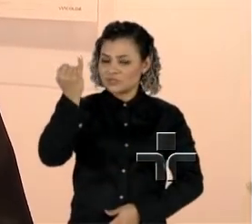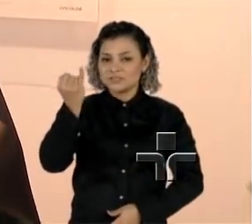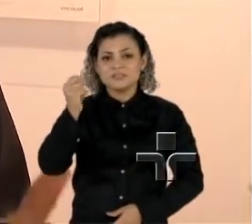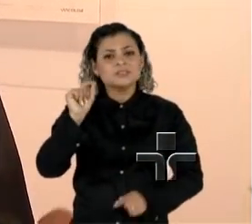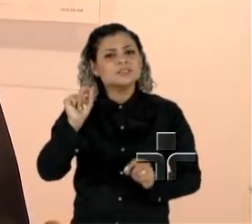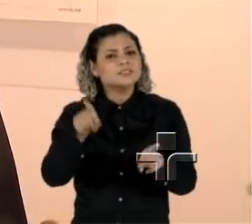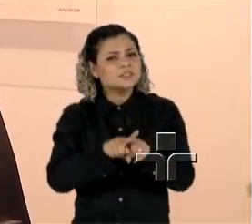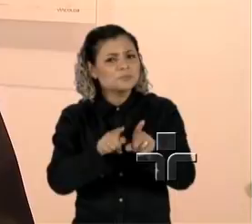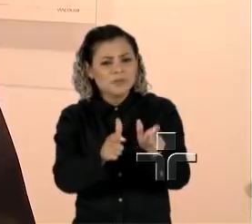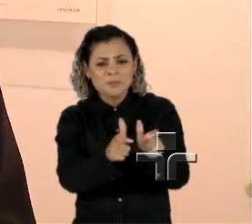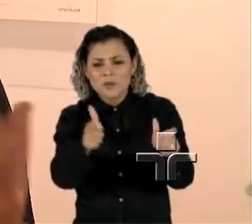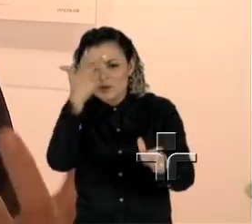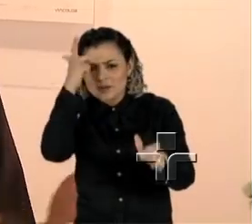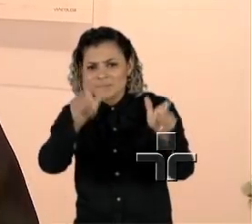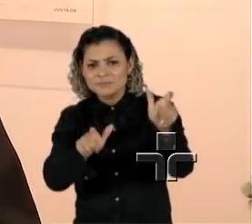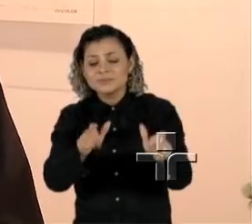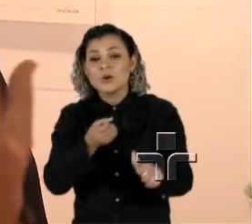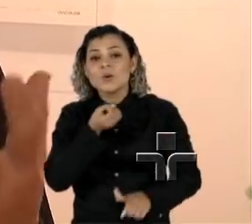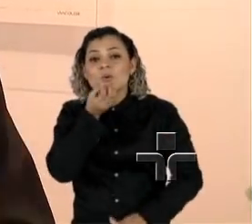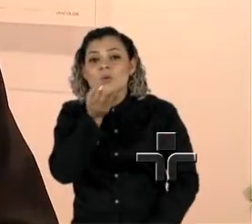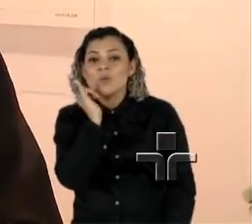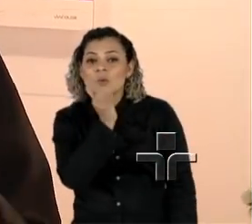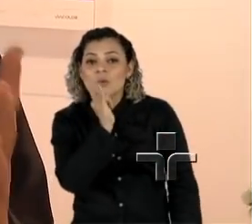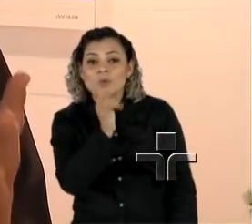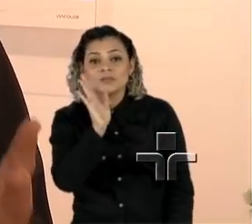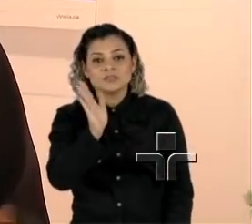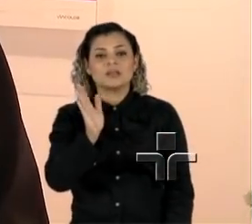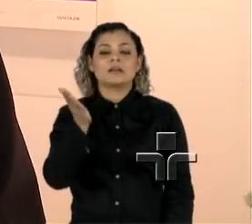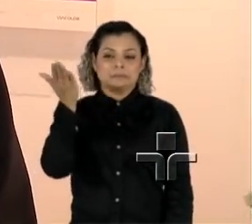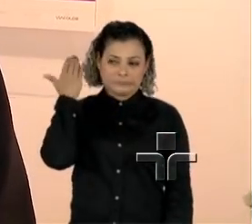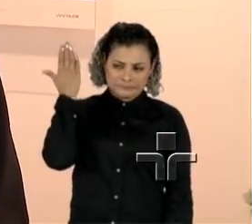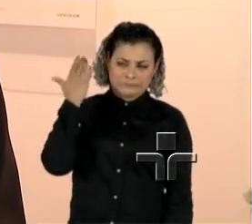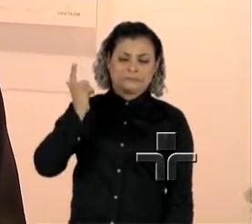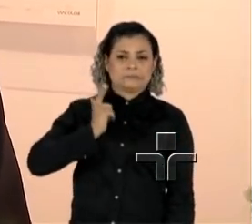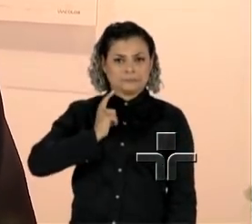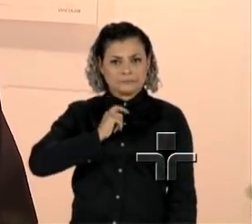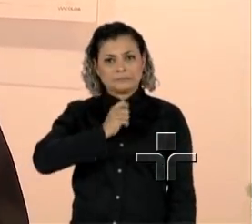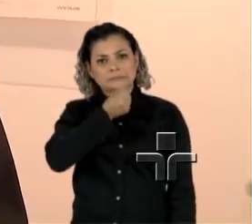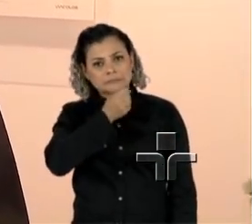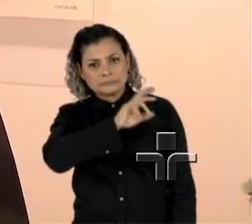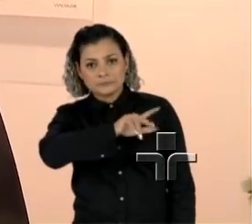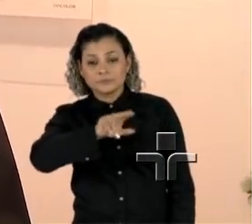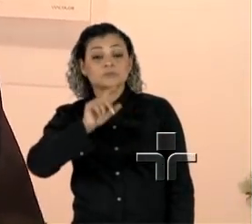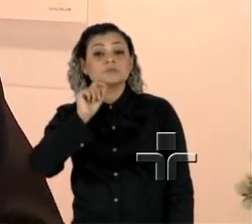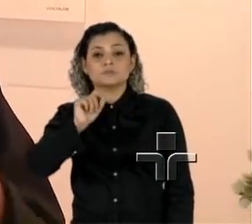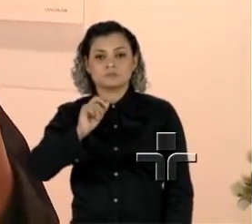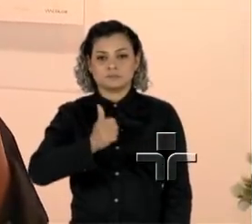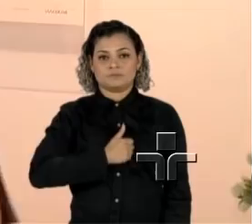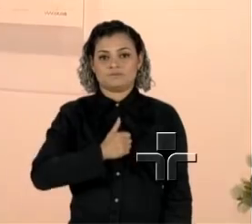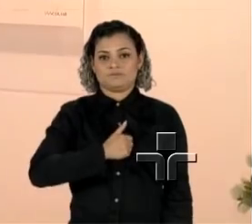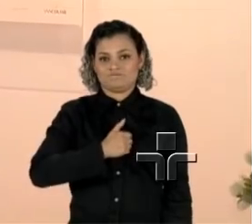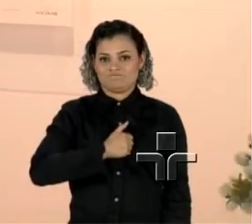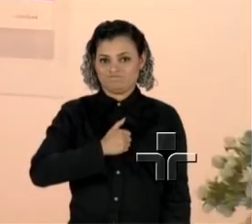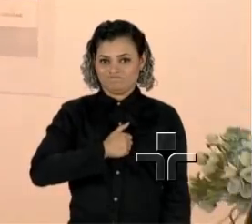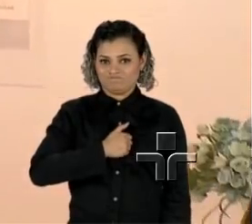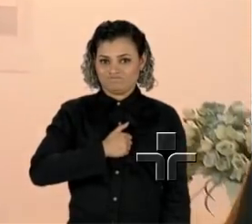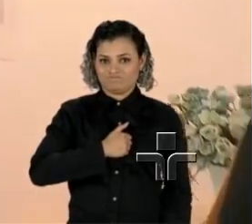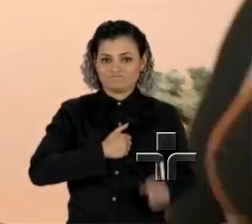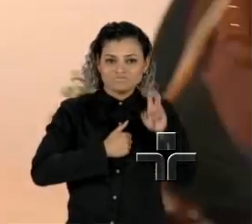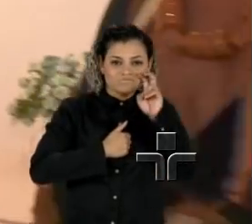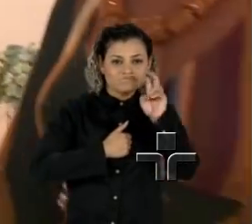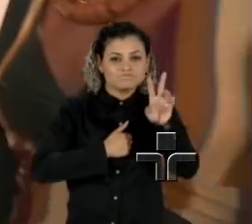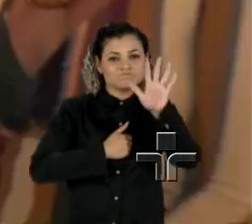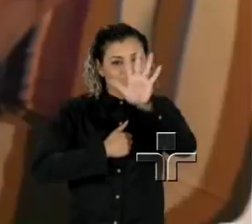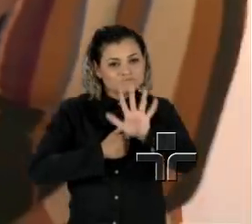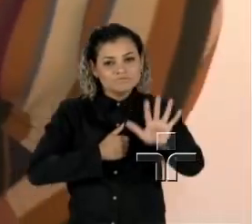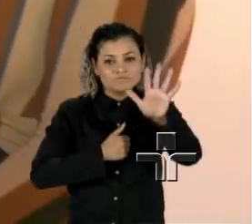coisas que muitos pacientes relatam, até por ter feito já uma série de outras matérias e reportagens, é a questão da autoestima, é a questão da imagem. Mas, para